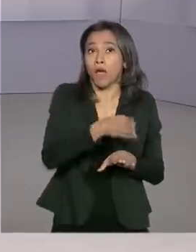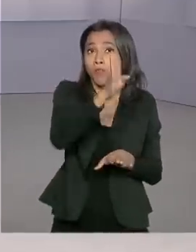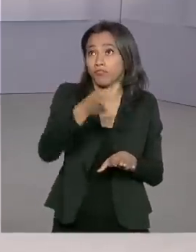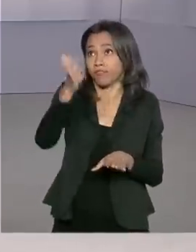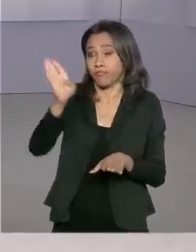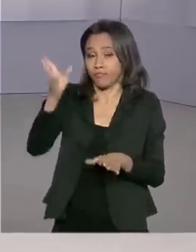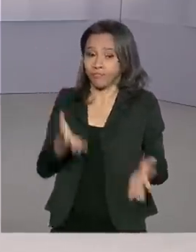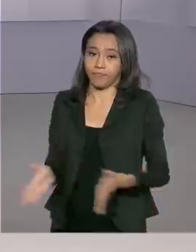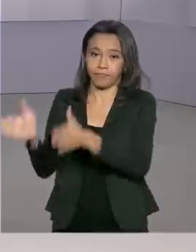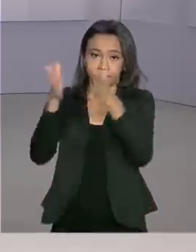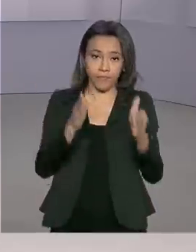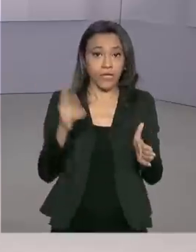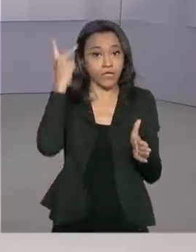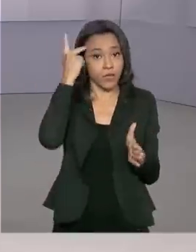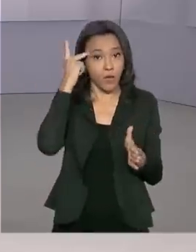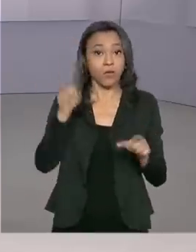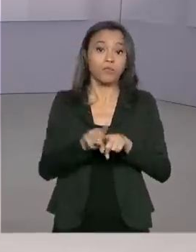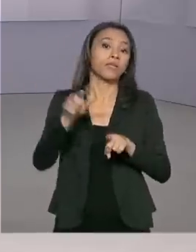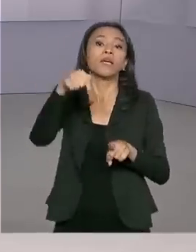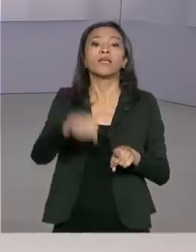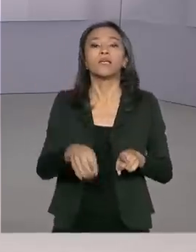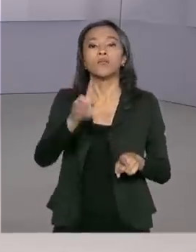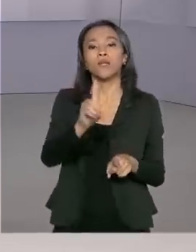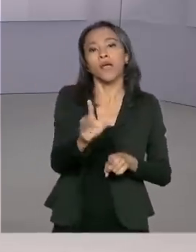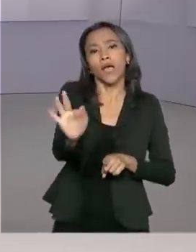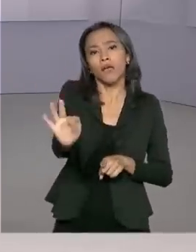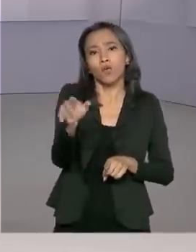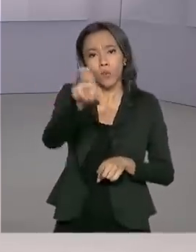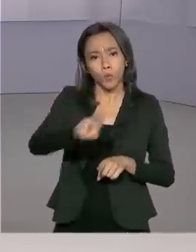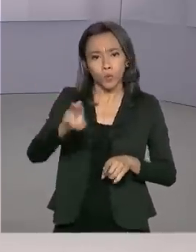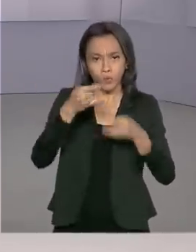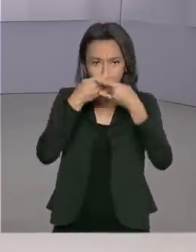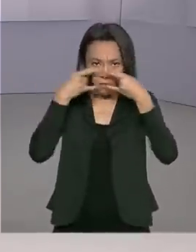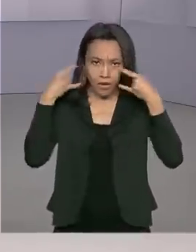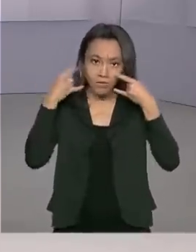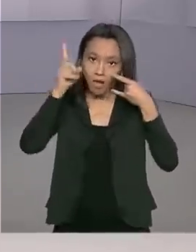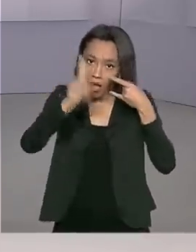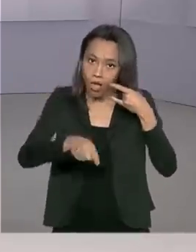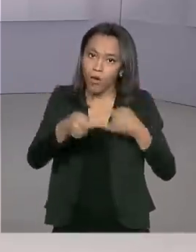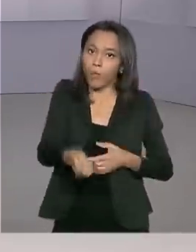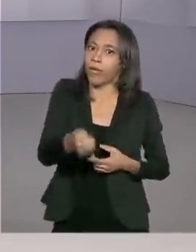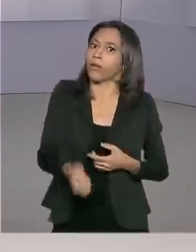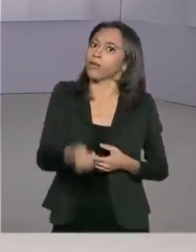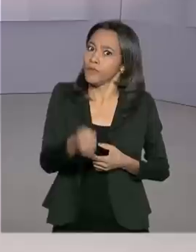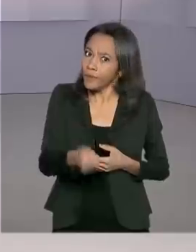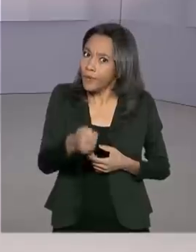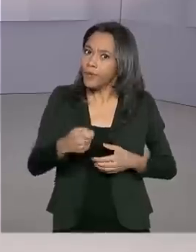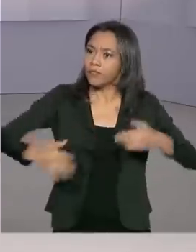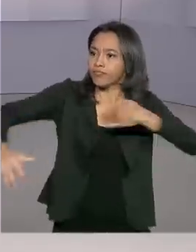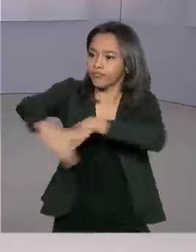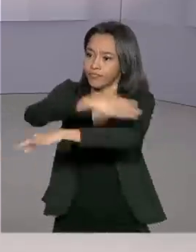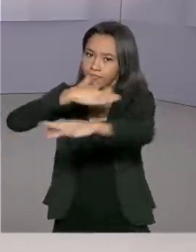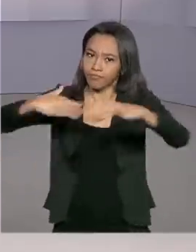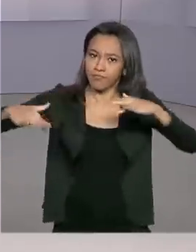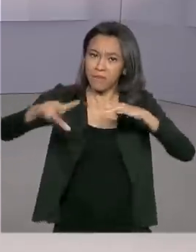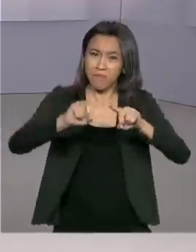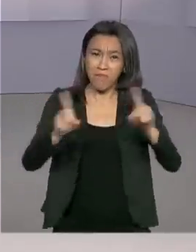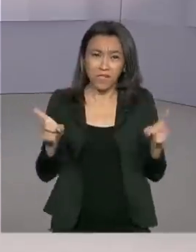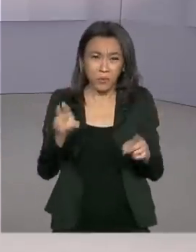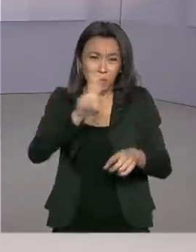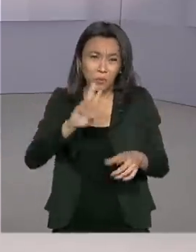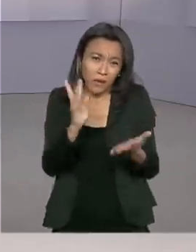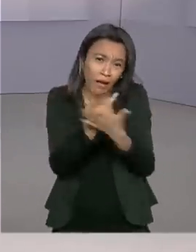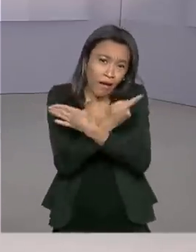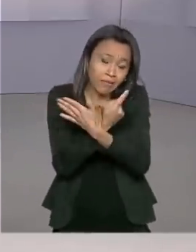Em São Paulo e aqui no Distrito Federal, o uso de máscaras de proteção já é obrigatório em locais públicos, mas o uso inadequado